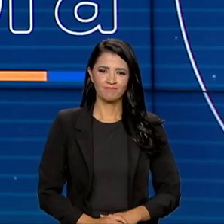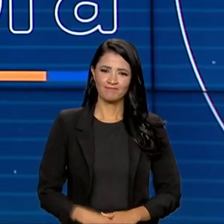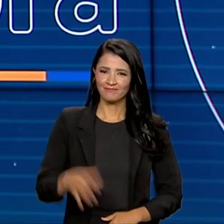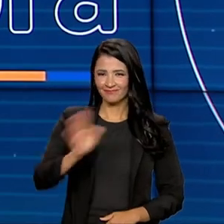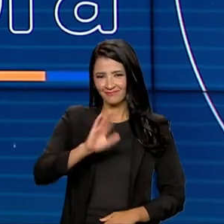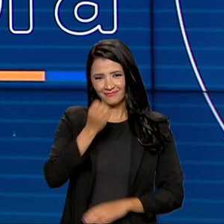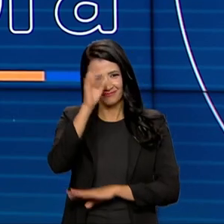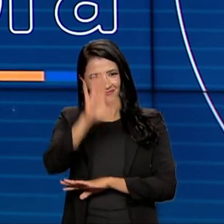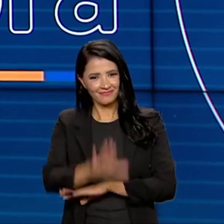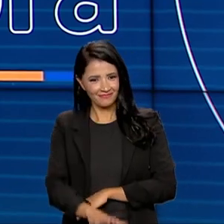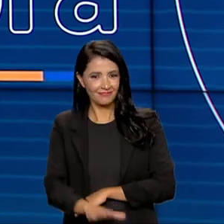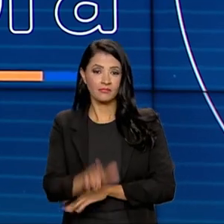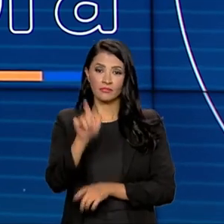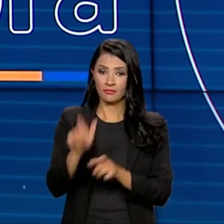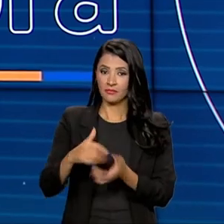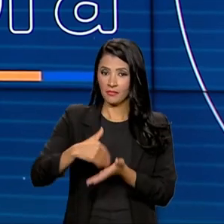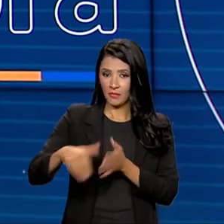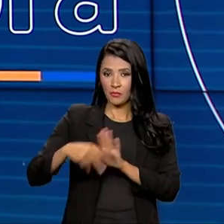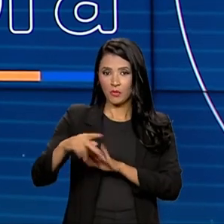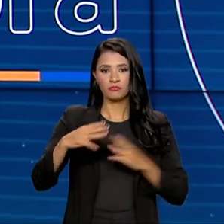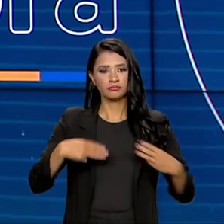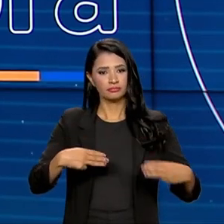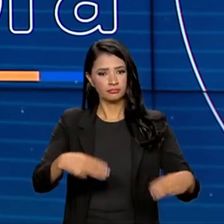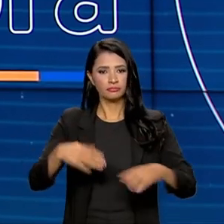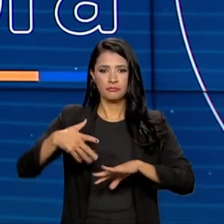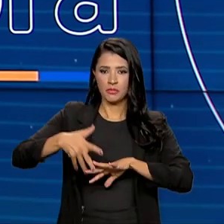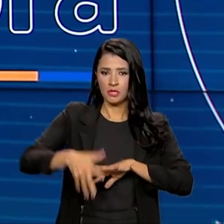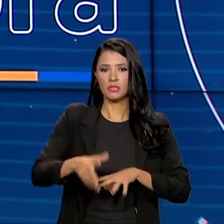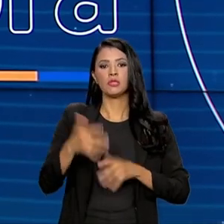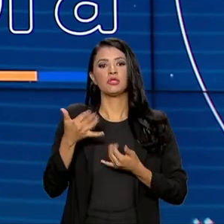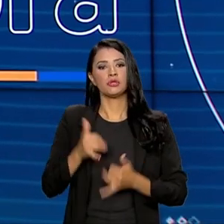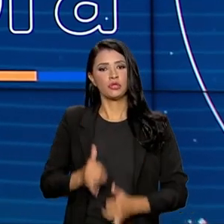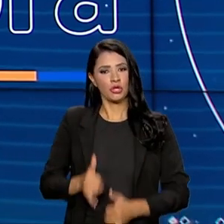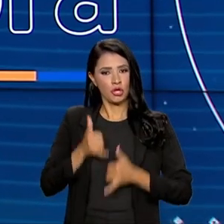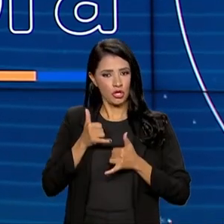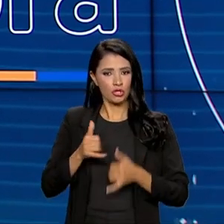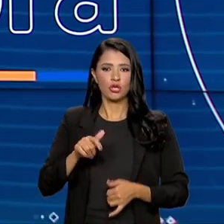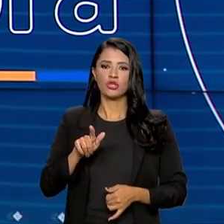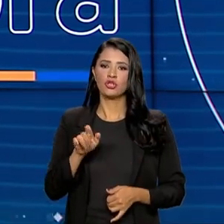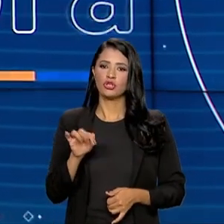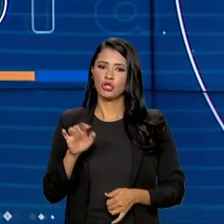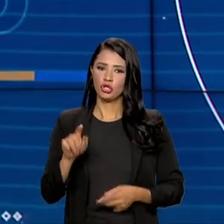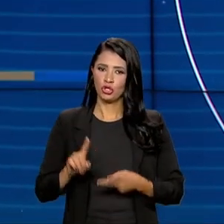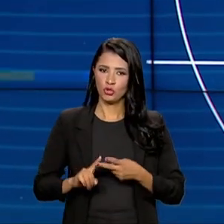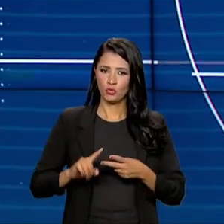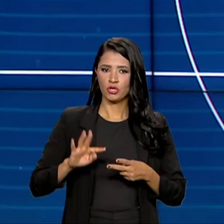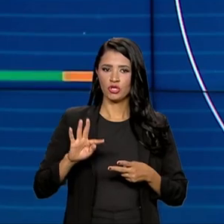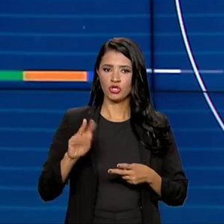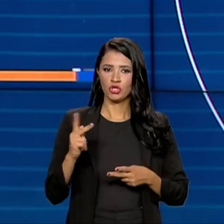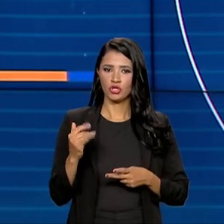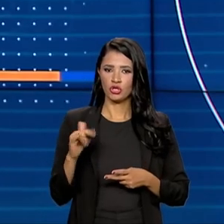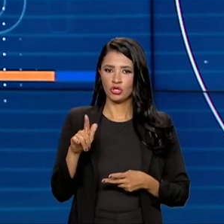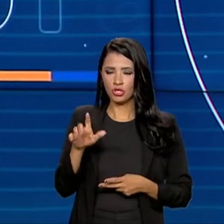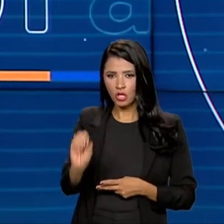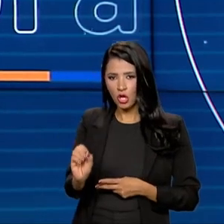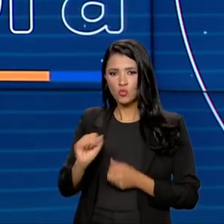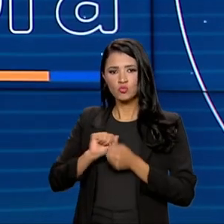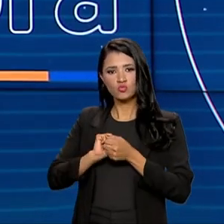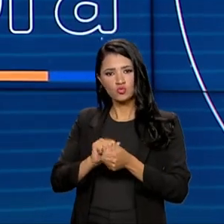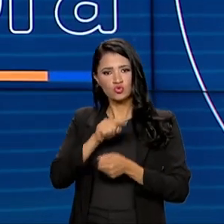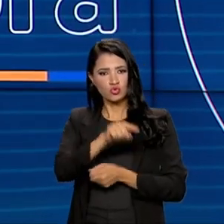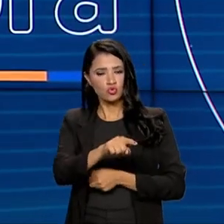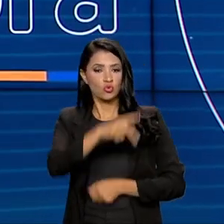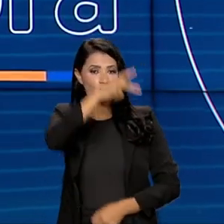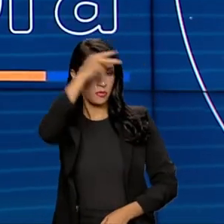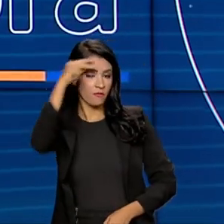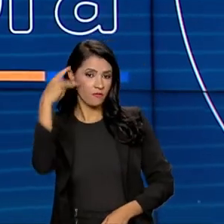Olá, boa tarde! Os secretários do Ministério de Minas e Energia, Gentil Sá e Tiago Barral, juntos com o